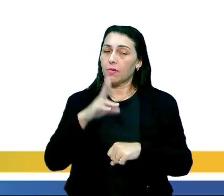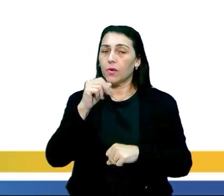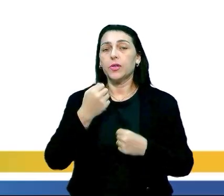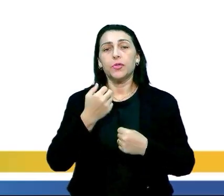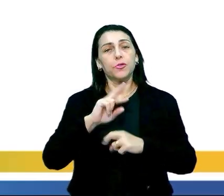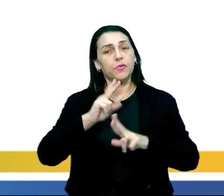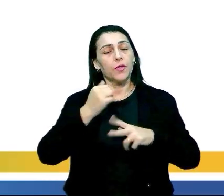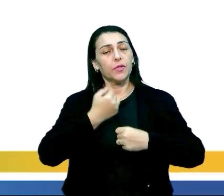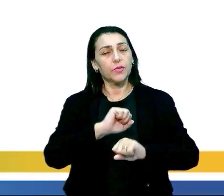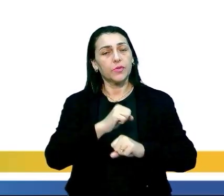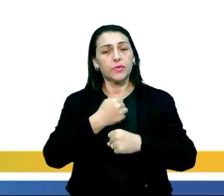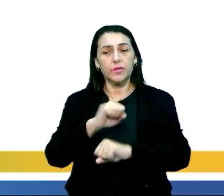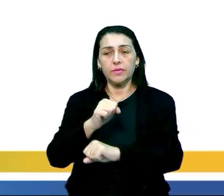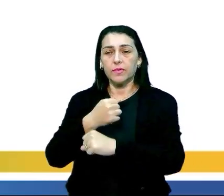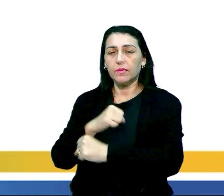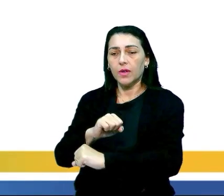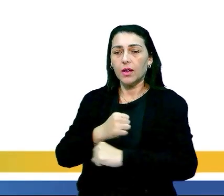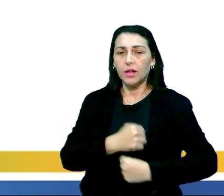varrer a casa, que é 180.